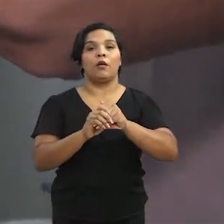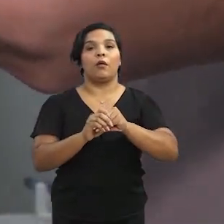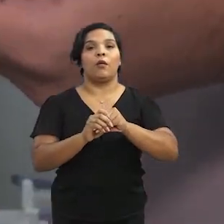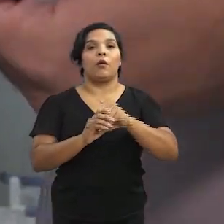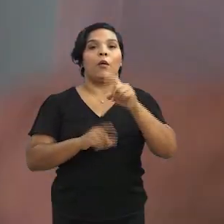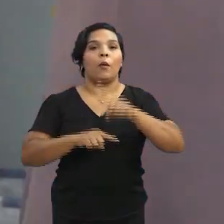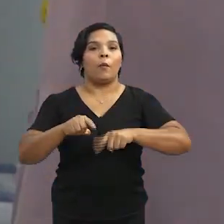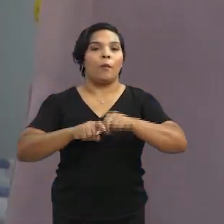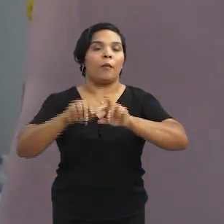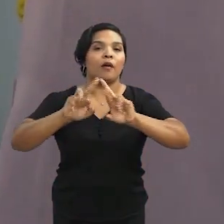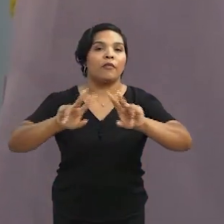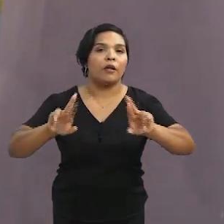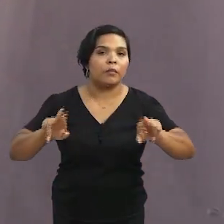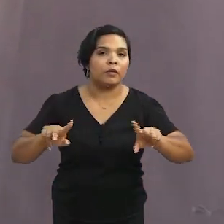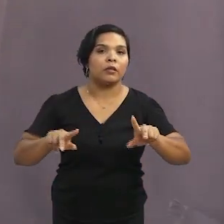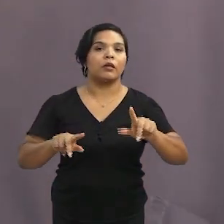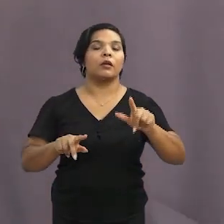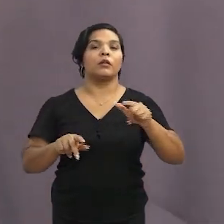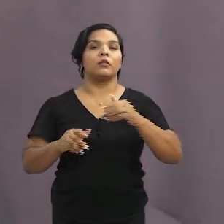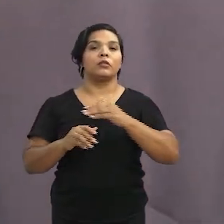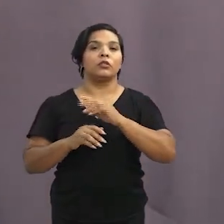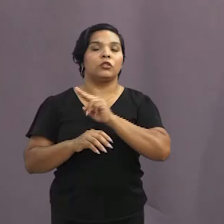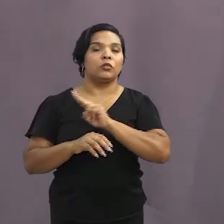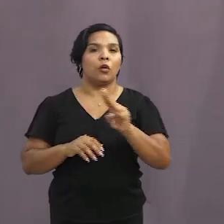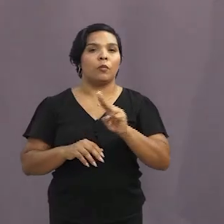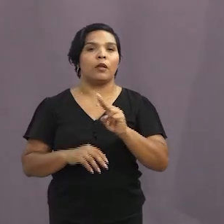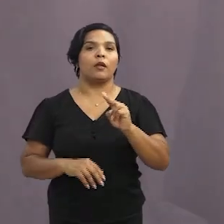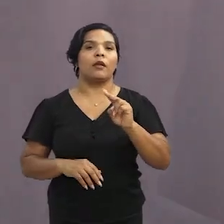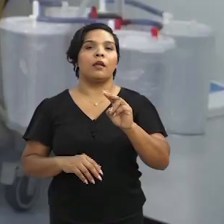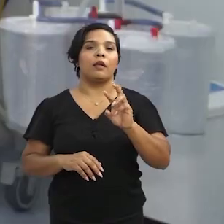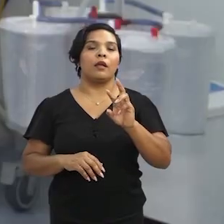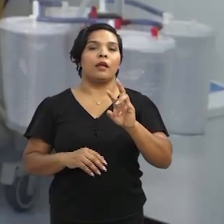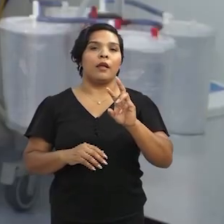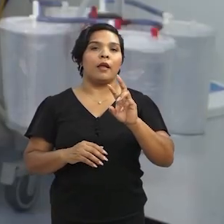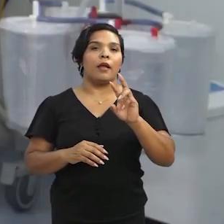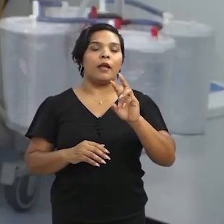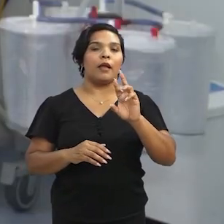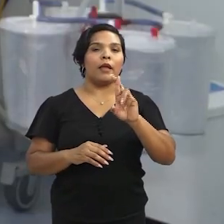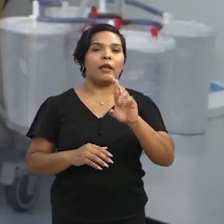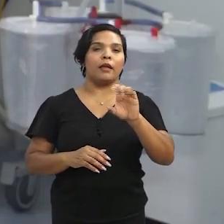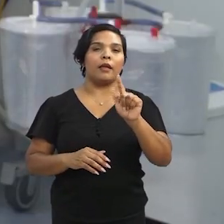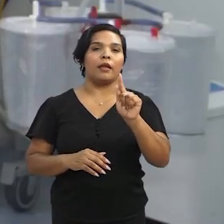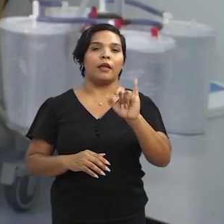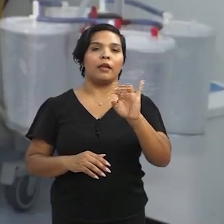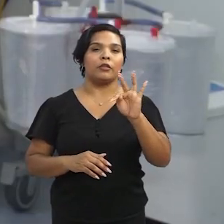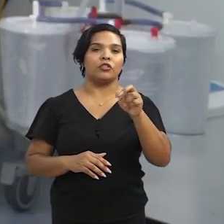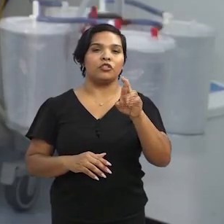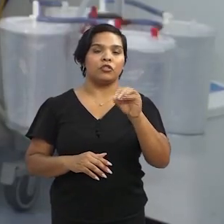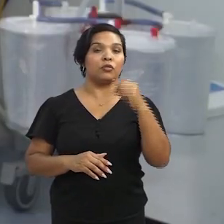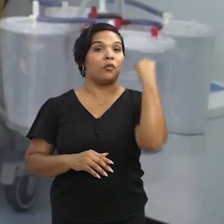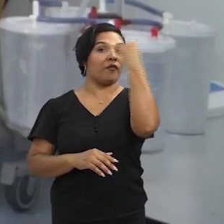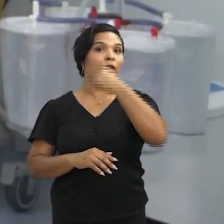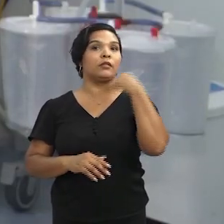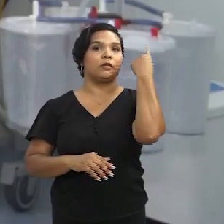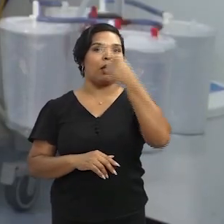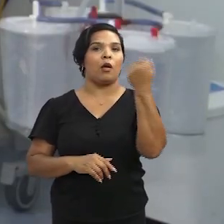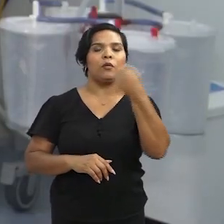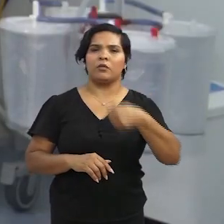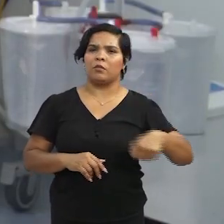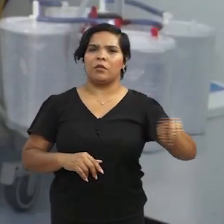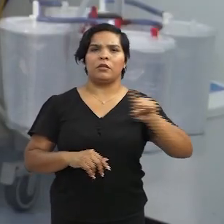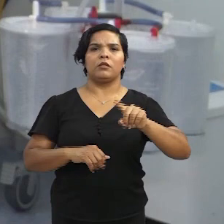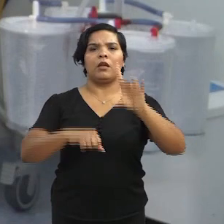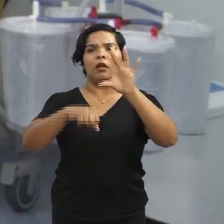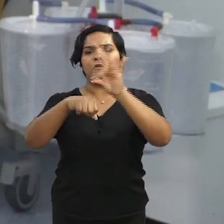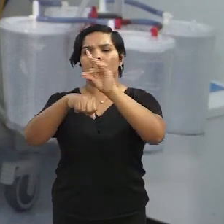ferramenta que a gente chama de registro facial, que é permitir que o aplicativo não precise mais dos